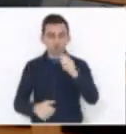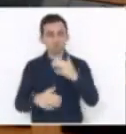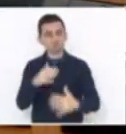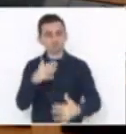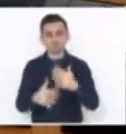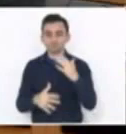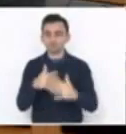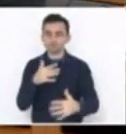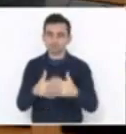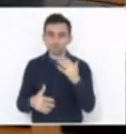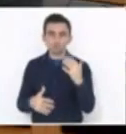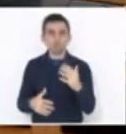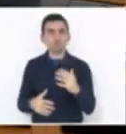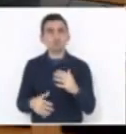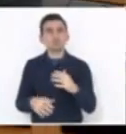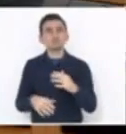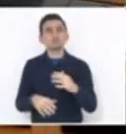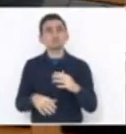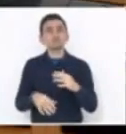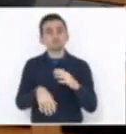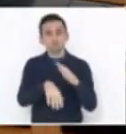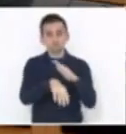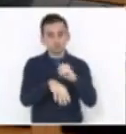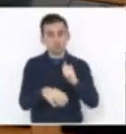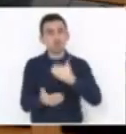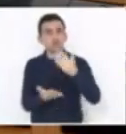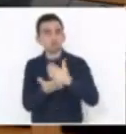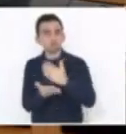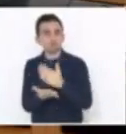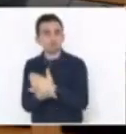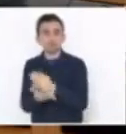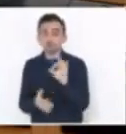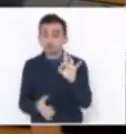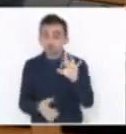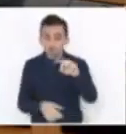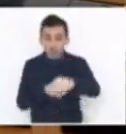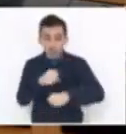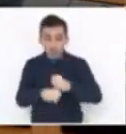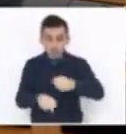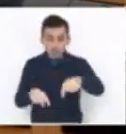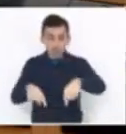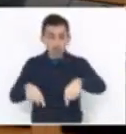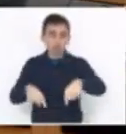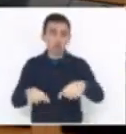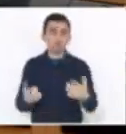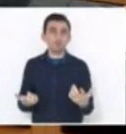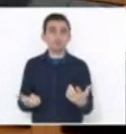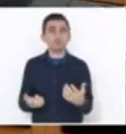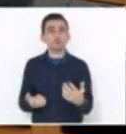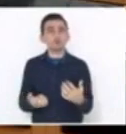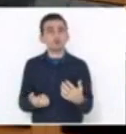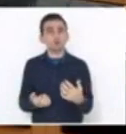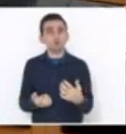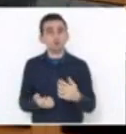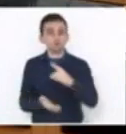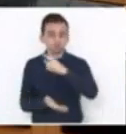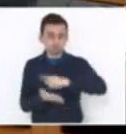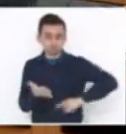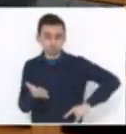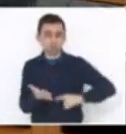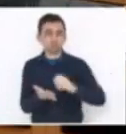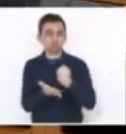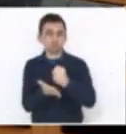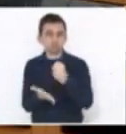a contratação do financiamento. E nós temos só esse ano para fazer o contrato com os municípios, que ano que vem é ano